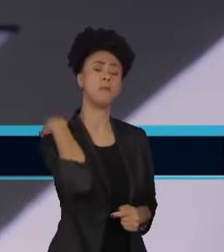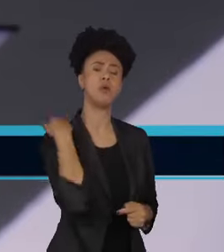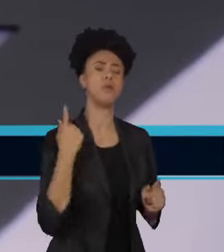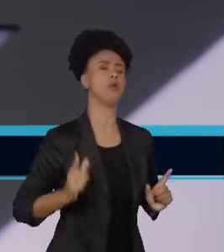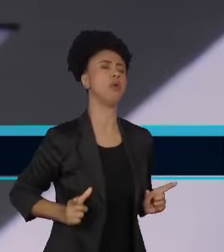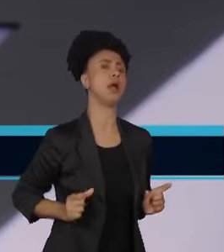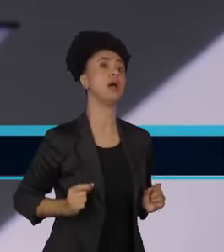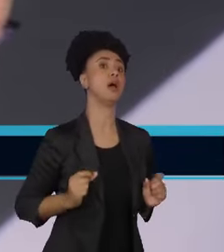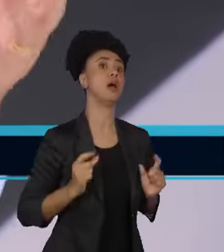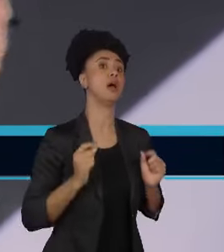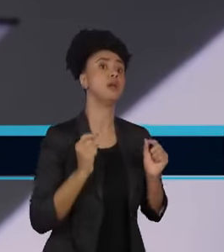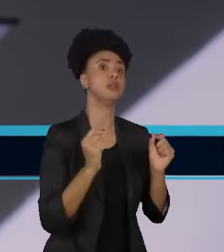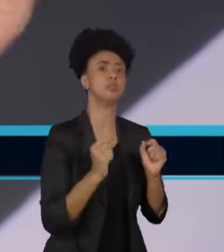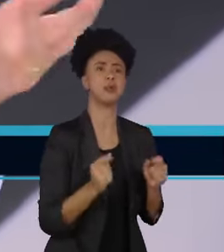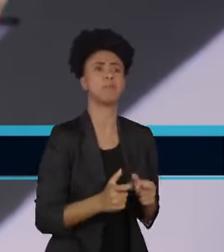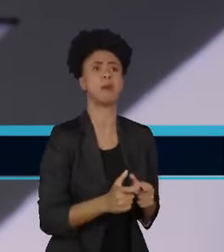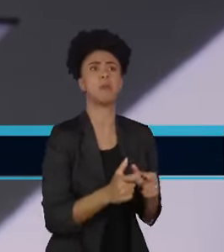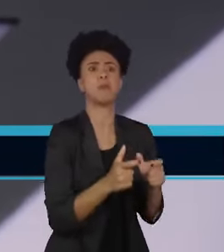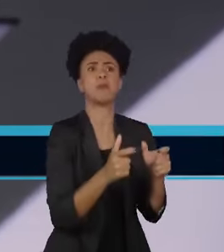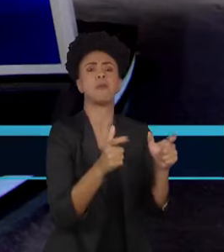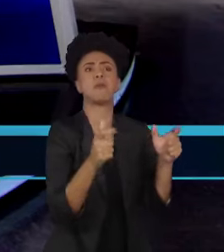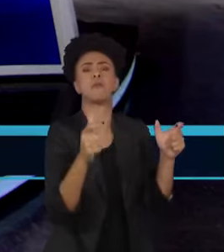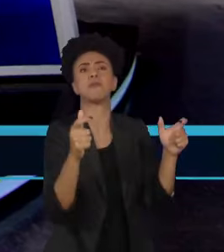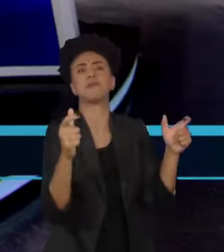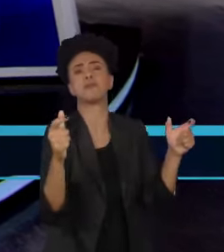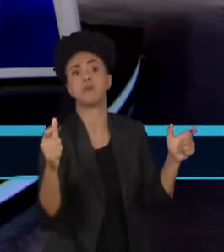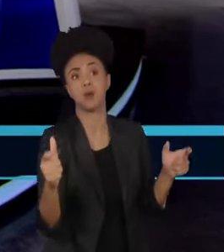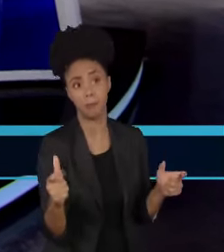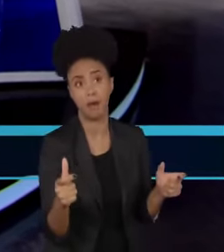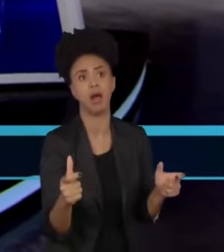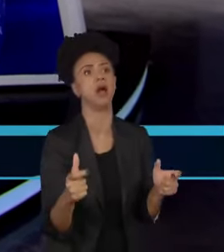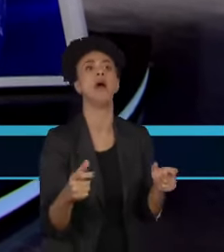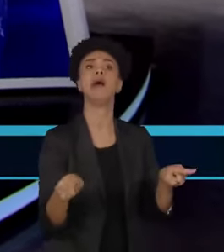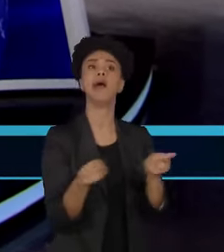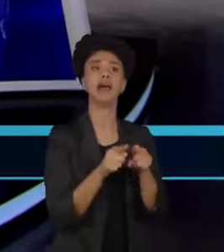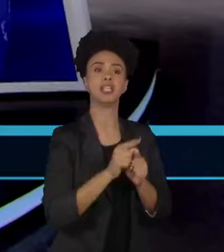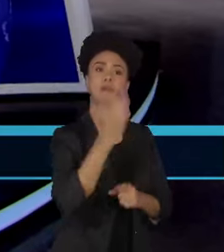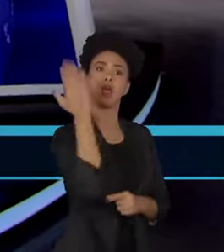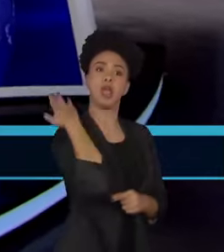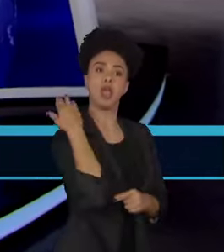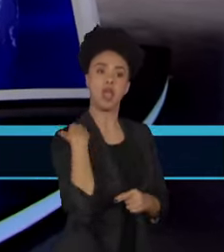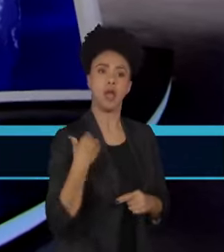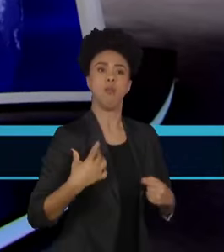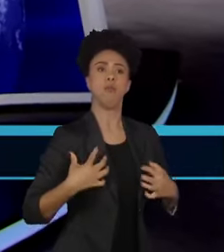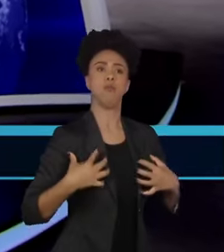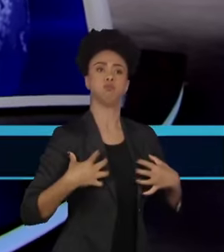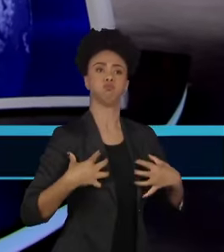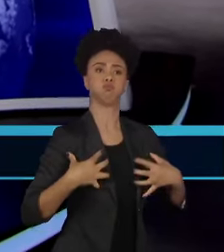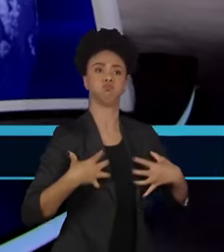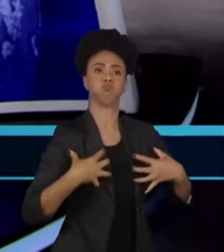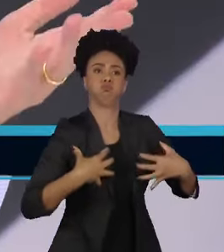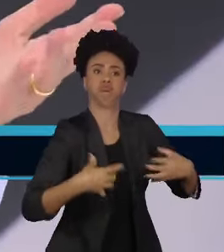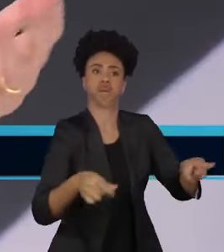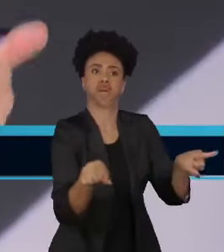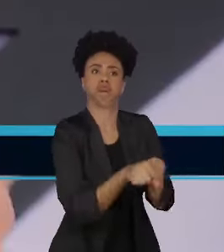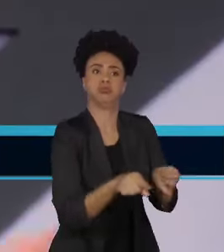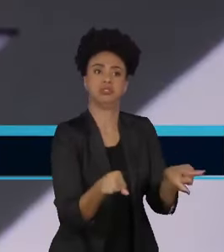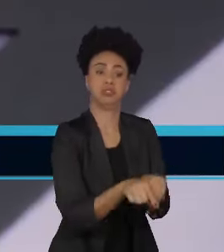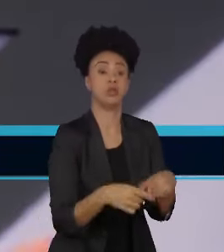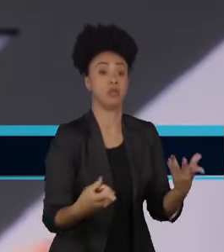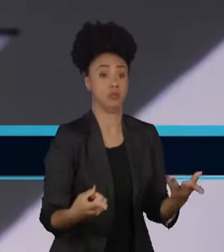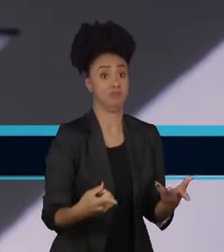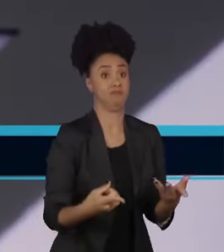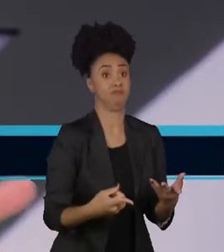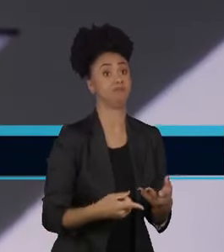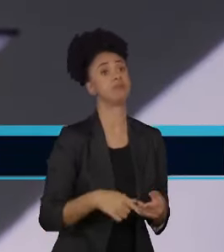anos depois, foi enorme, enfisemas. Quer dizer, então, essa inalação é muito prejudicial, sem falar dos